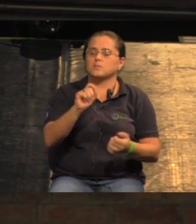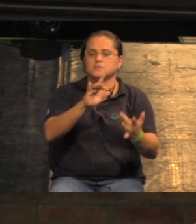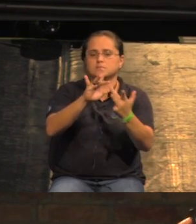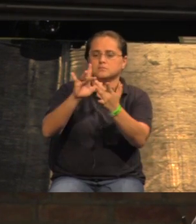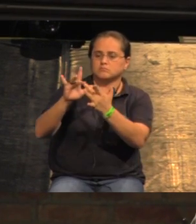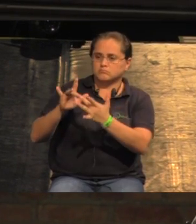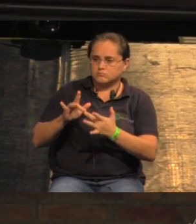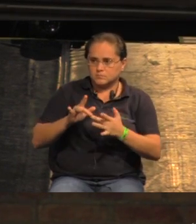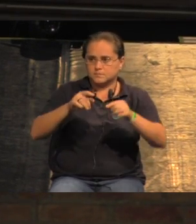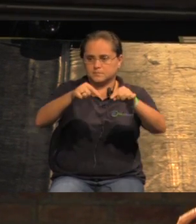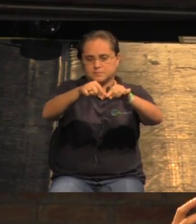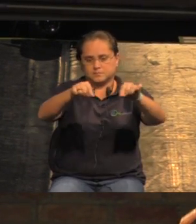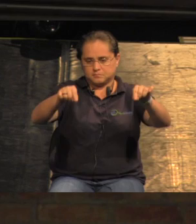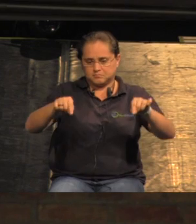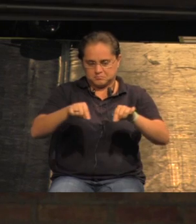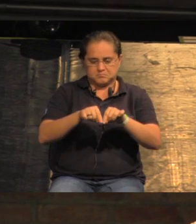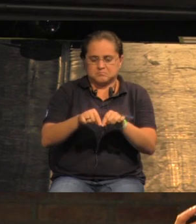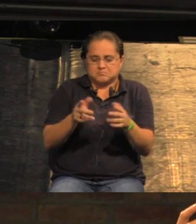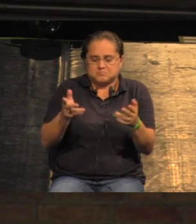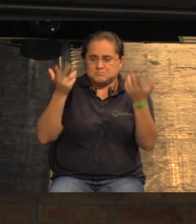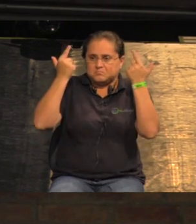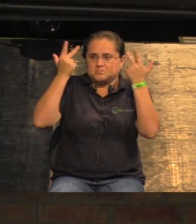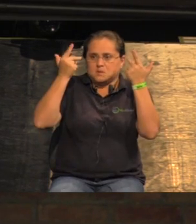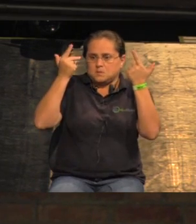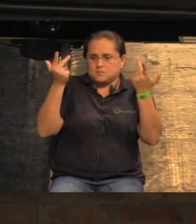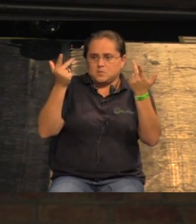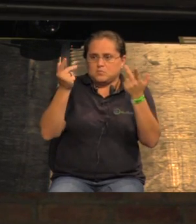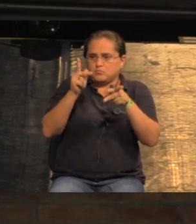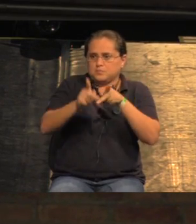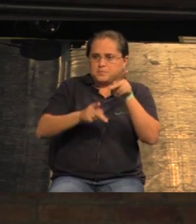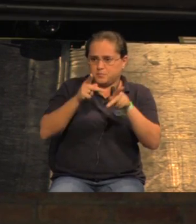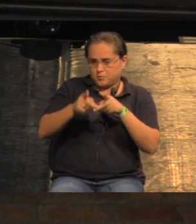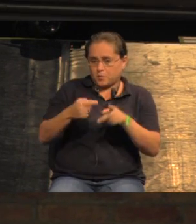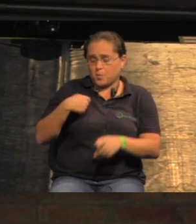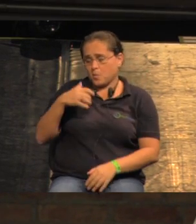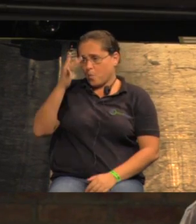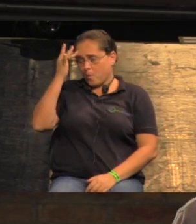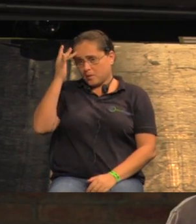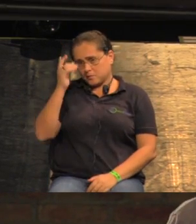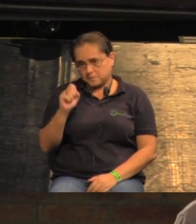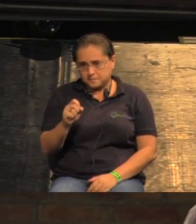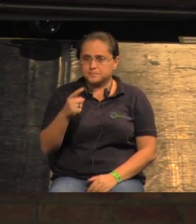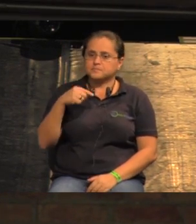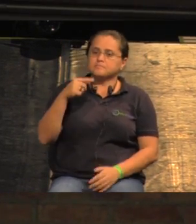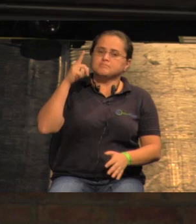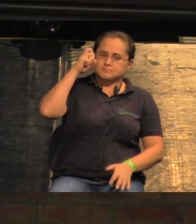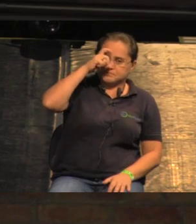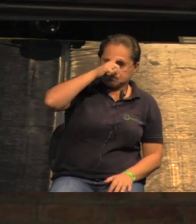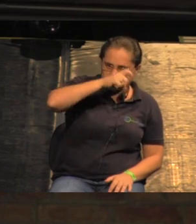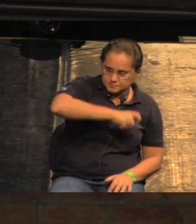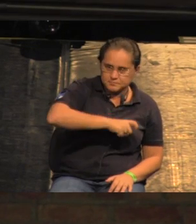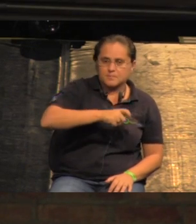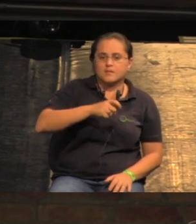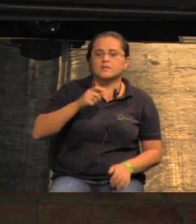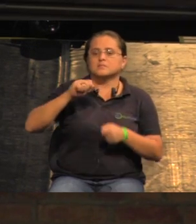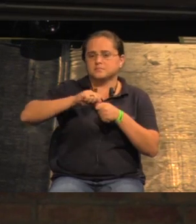no espaço comum, no bem comum, no espaço público. Eu acho que a gente enfrenta uma dificuldade muito